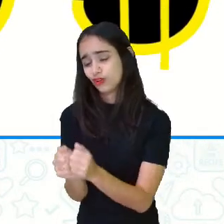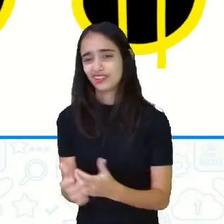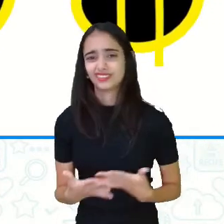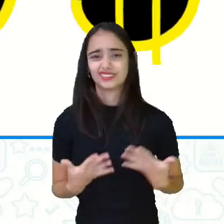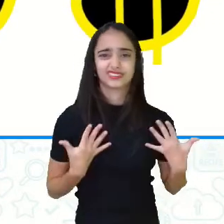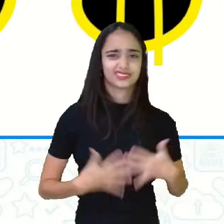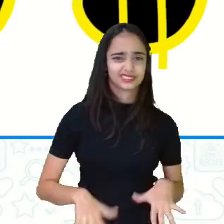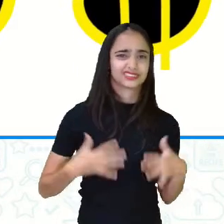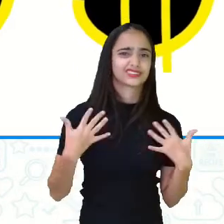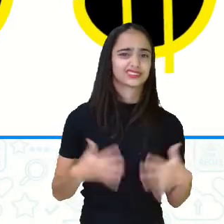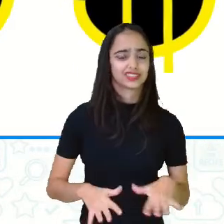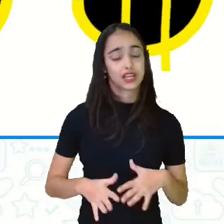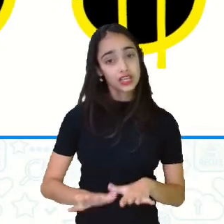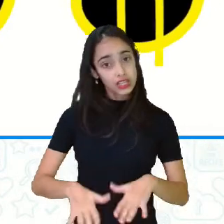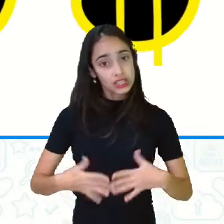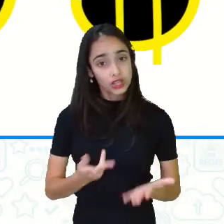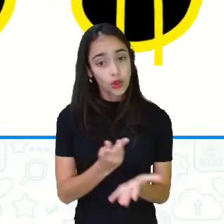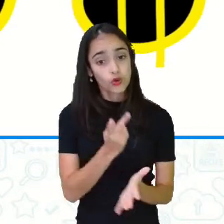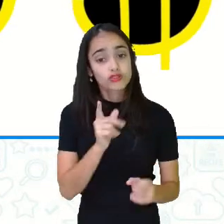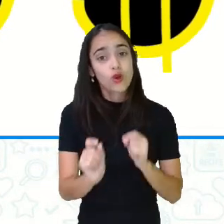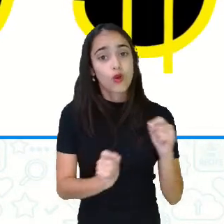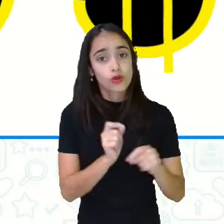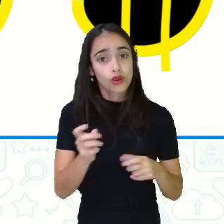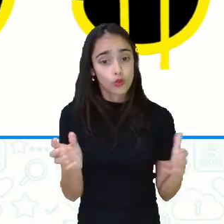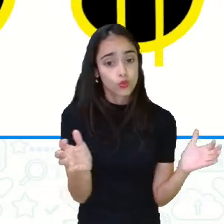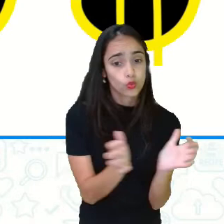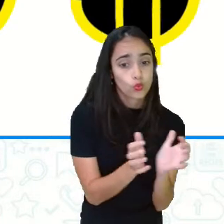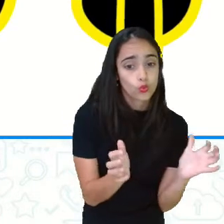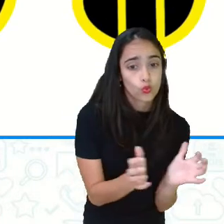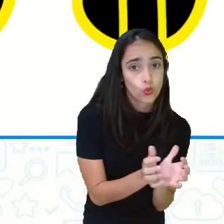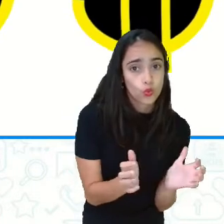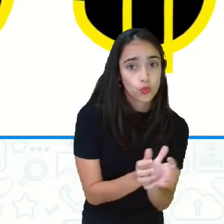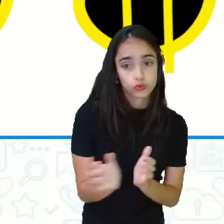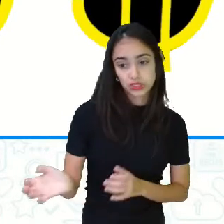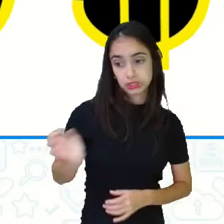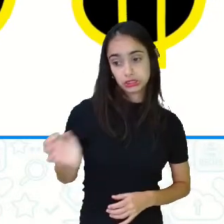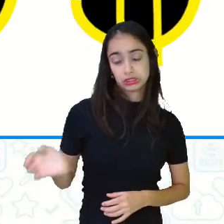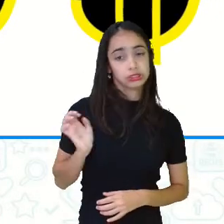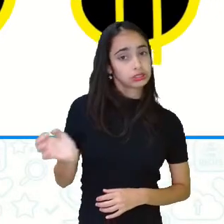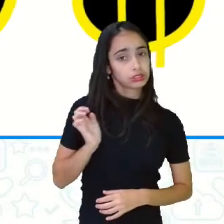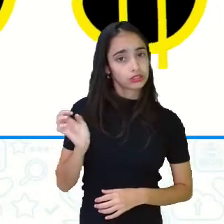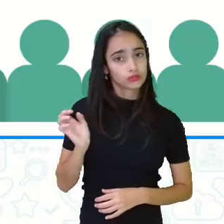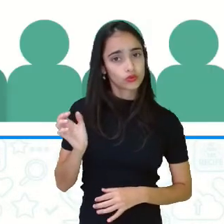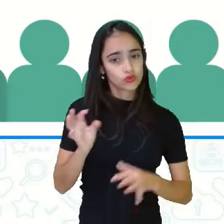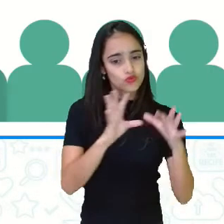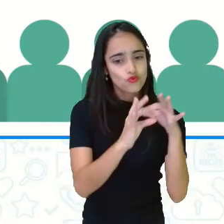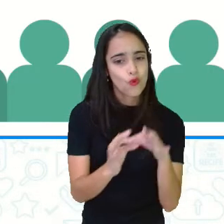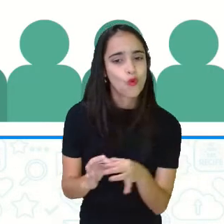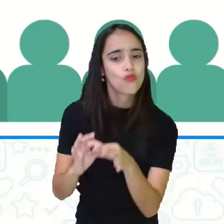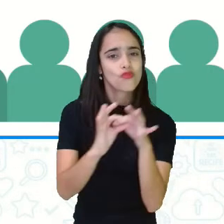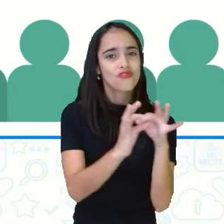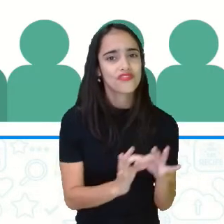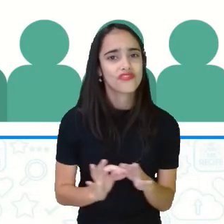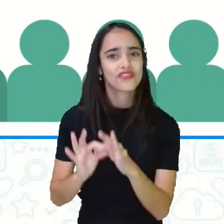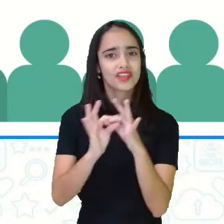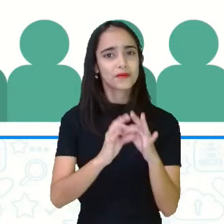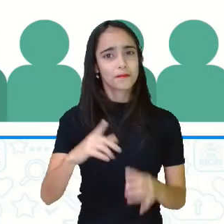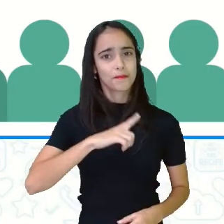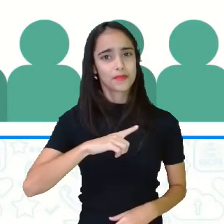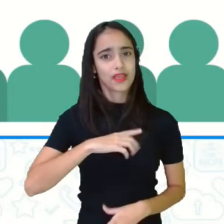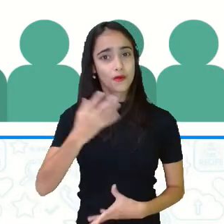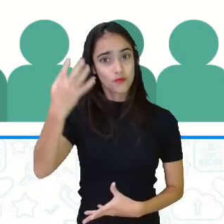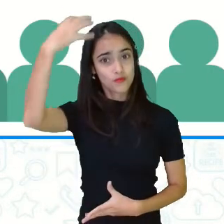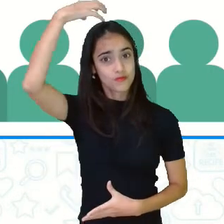esses grupos de ricos e poderosos se uniram pelo fim da monarquia. Eles já não estavam mais satisfeitos. Eles